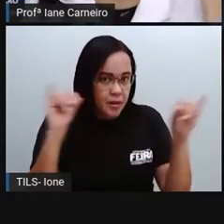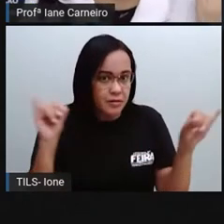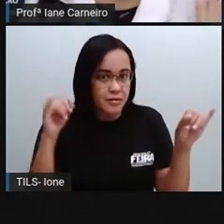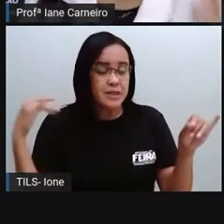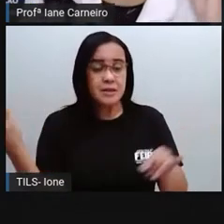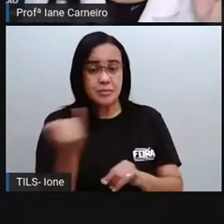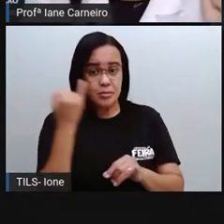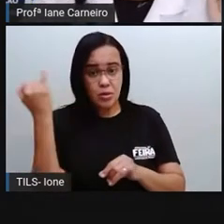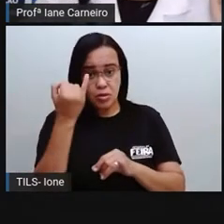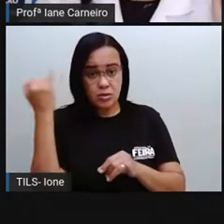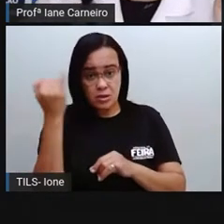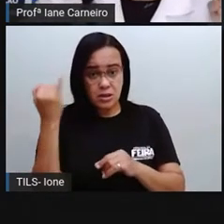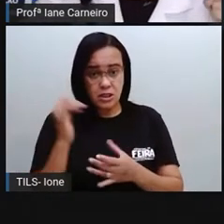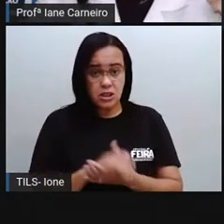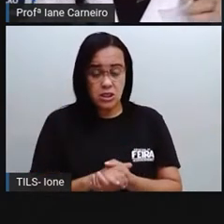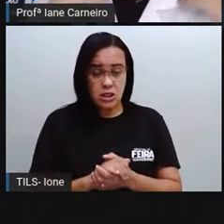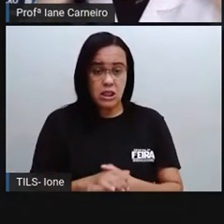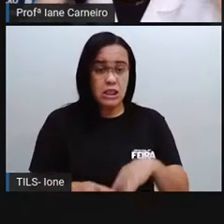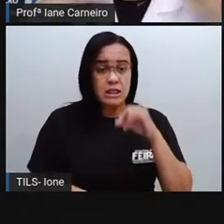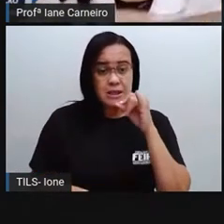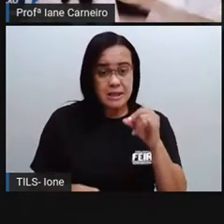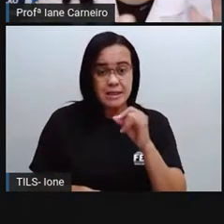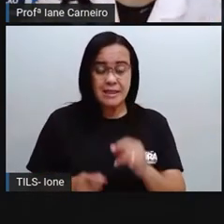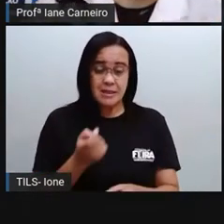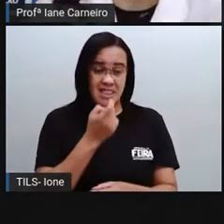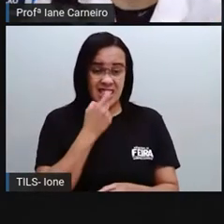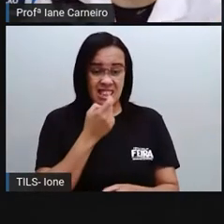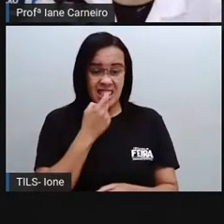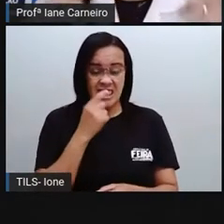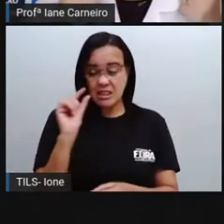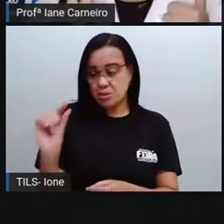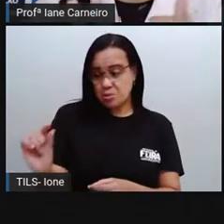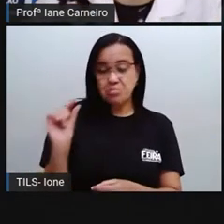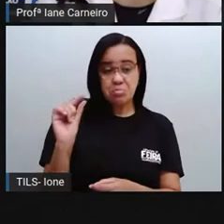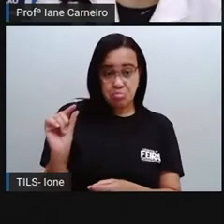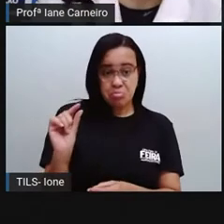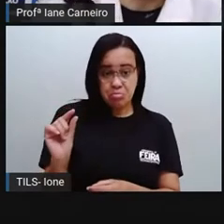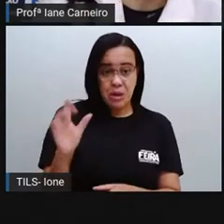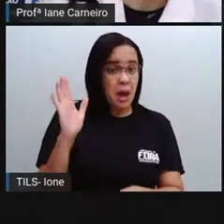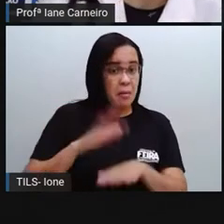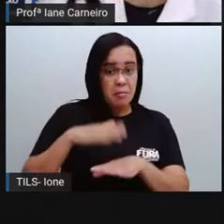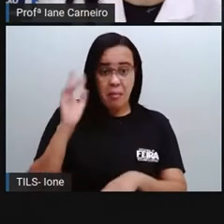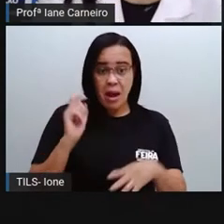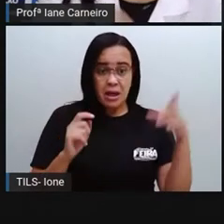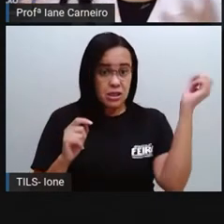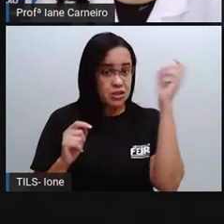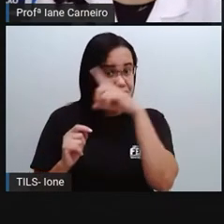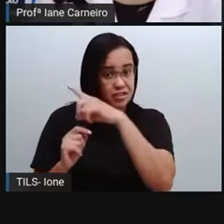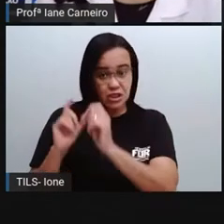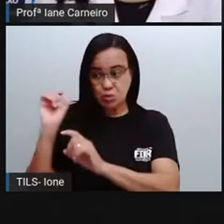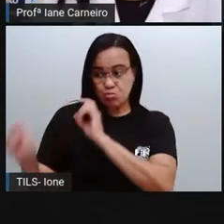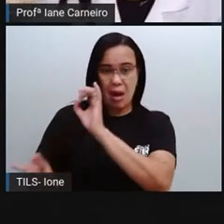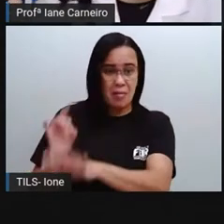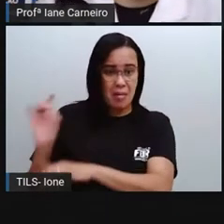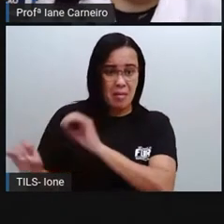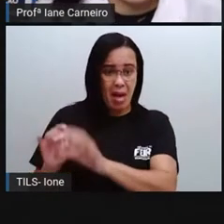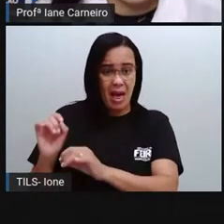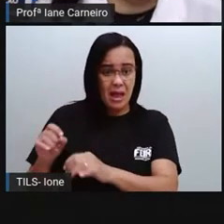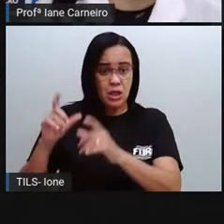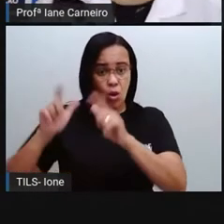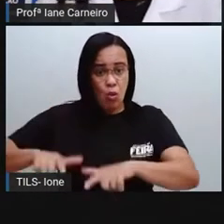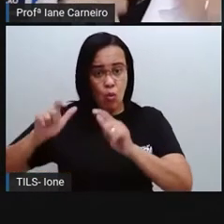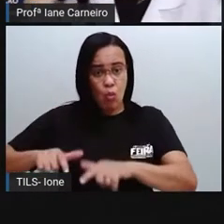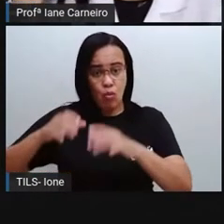mais difícil do descarte dele ser feito de forma correta. Imagina, a gente juntou ali o